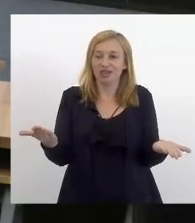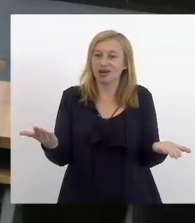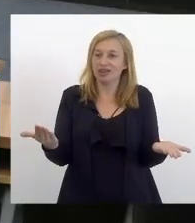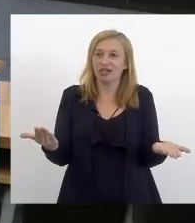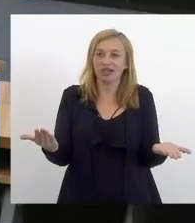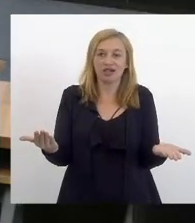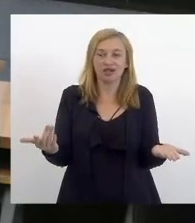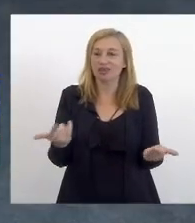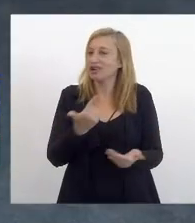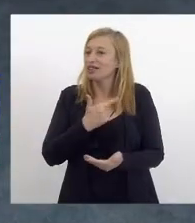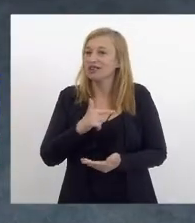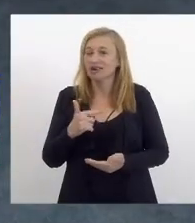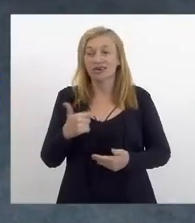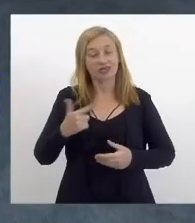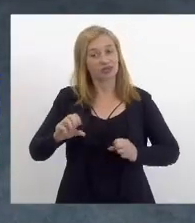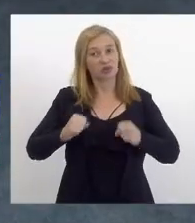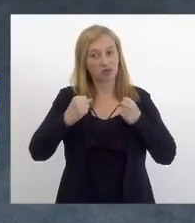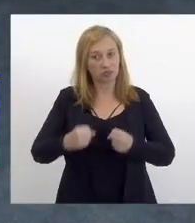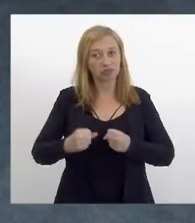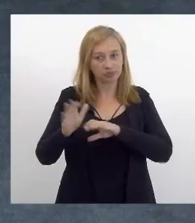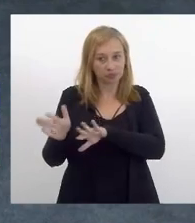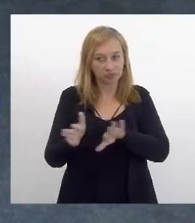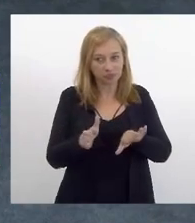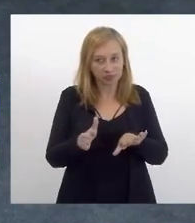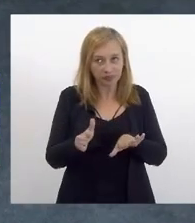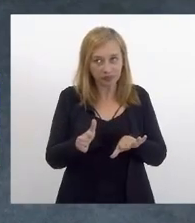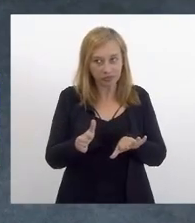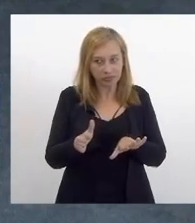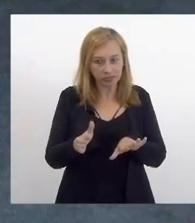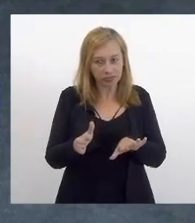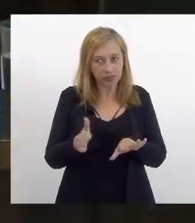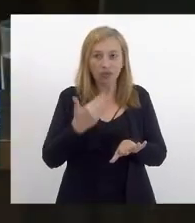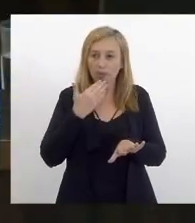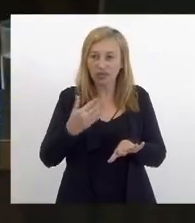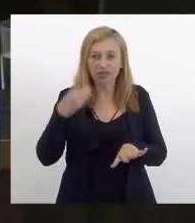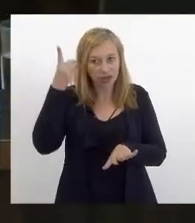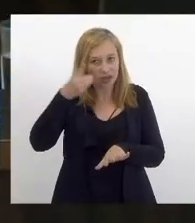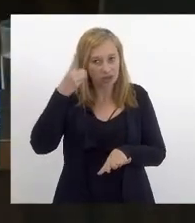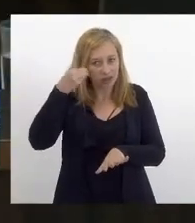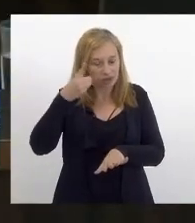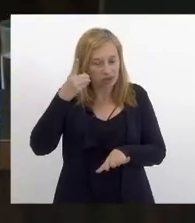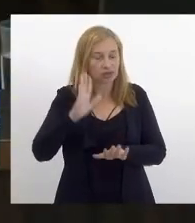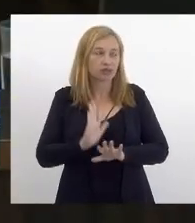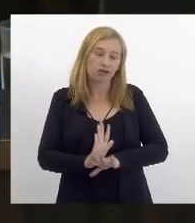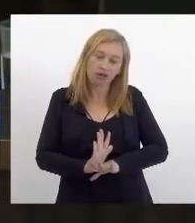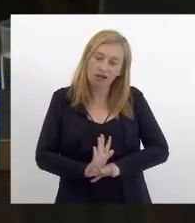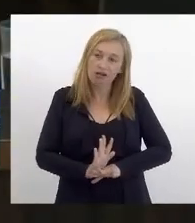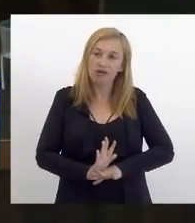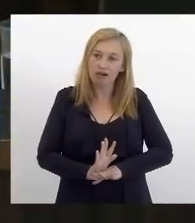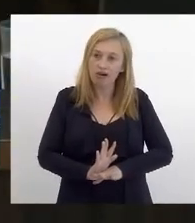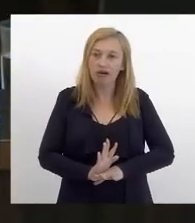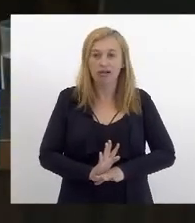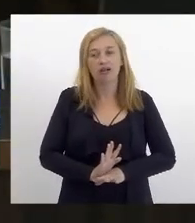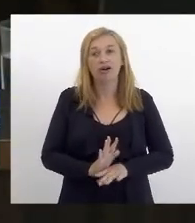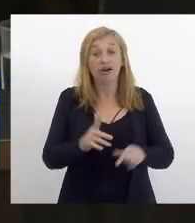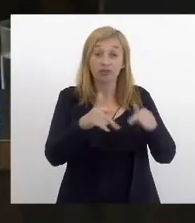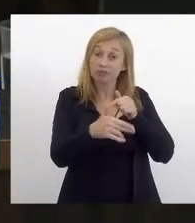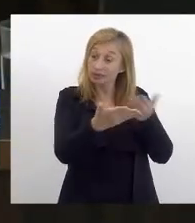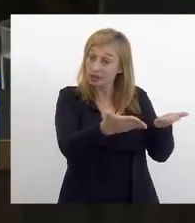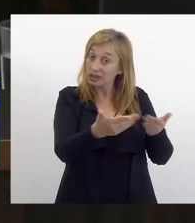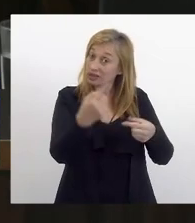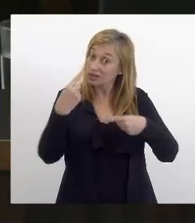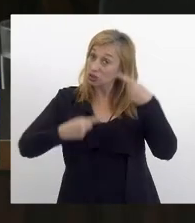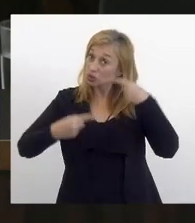agora problema pediria aos deputados até deputado enfermeiro Rejane até a senhora me deu a parte novamente ao deputado Pobel ela atrapa a tradução que